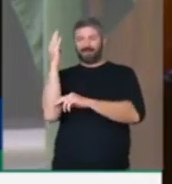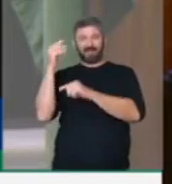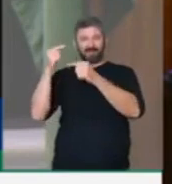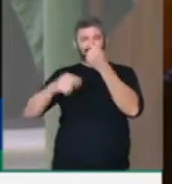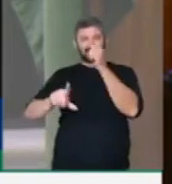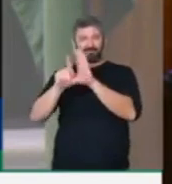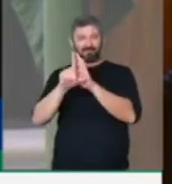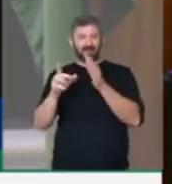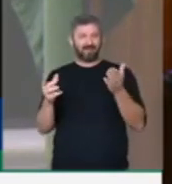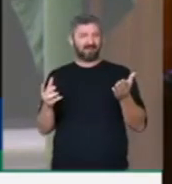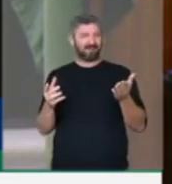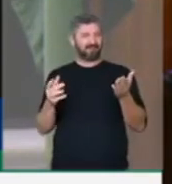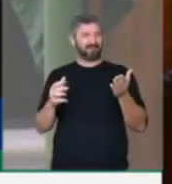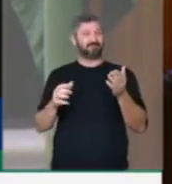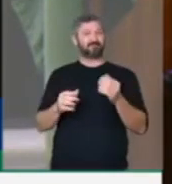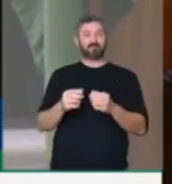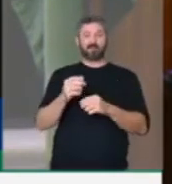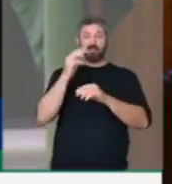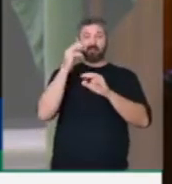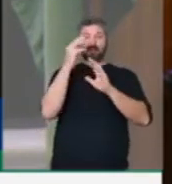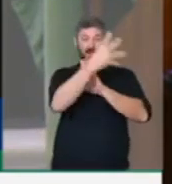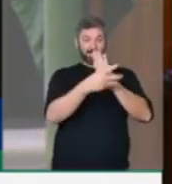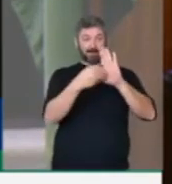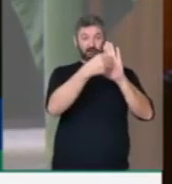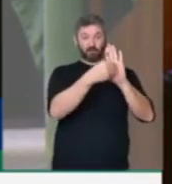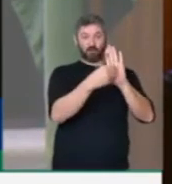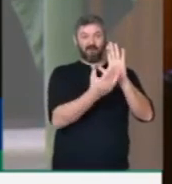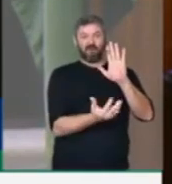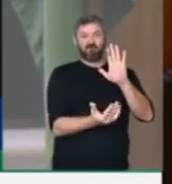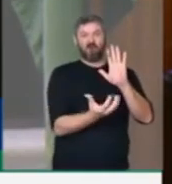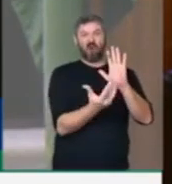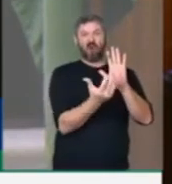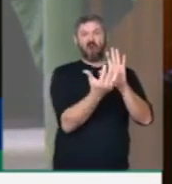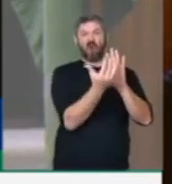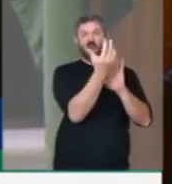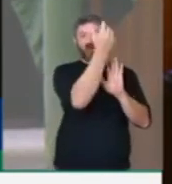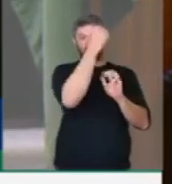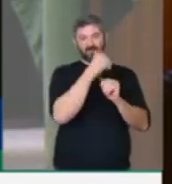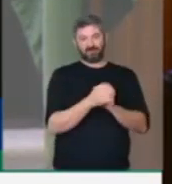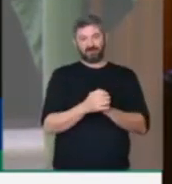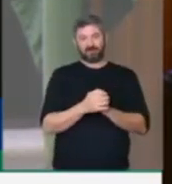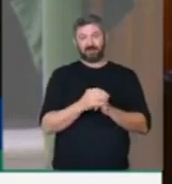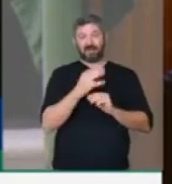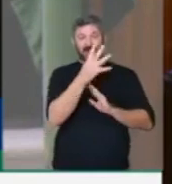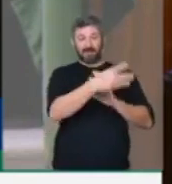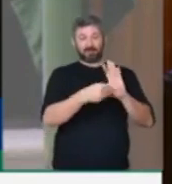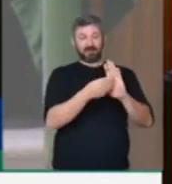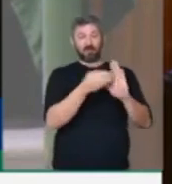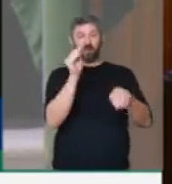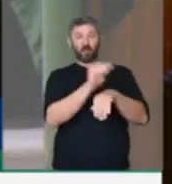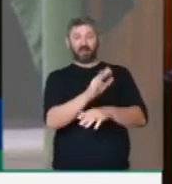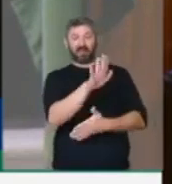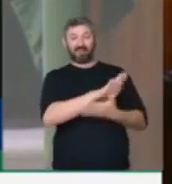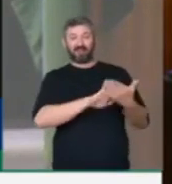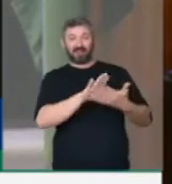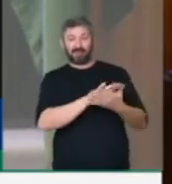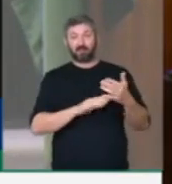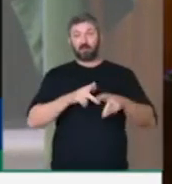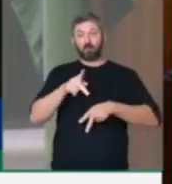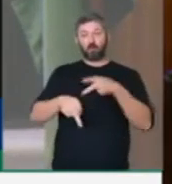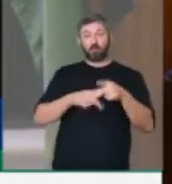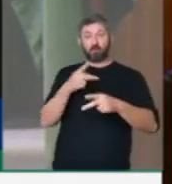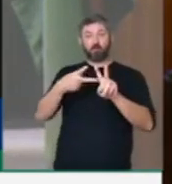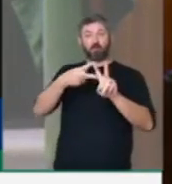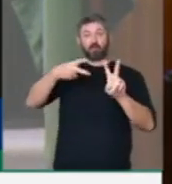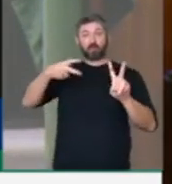A nossa Amazônia cada vez mais queimada, a nossa Amazônia cada vez mais descuidada, a nossa população indígena